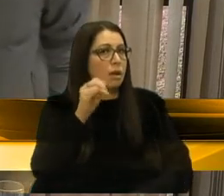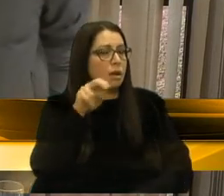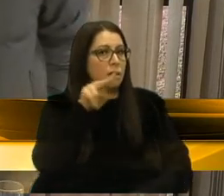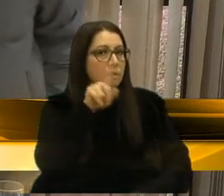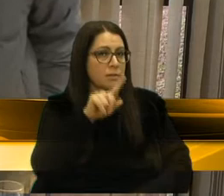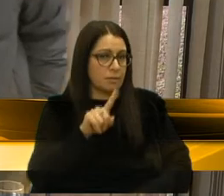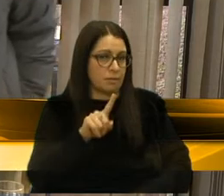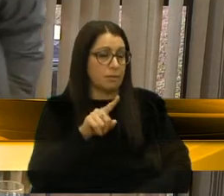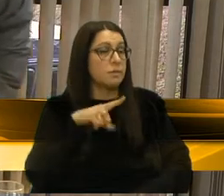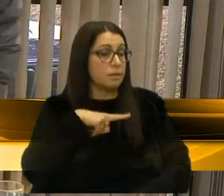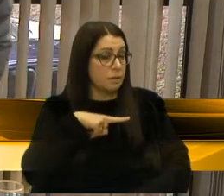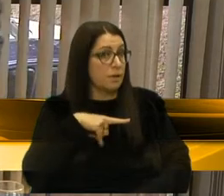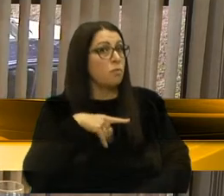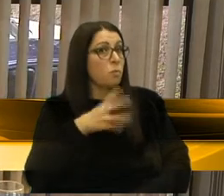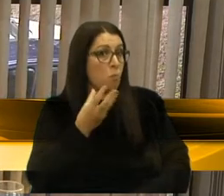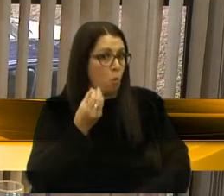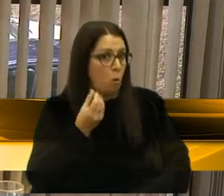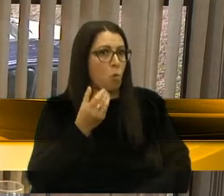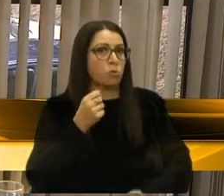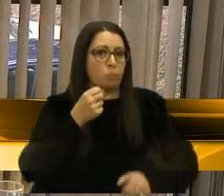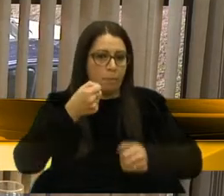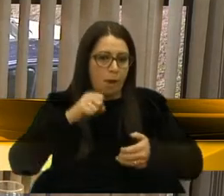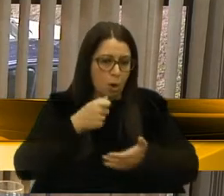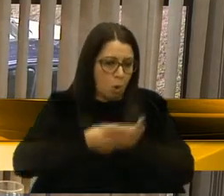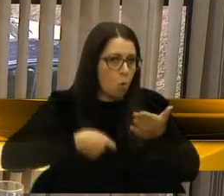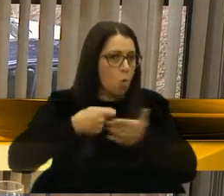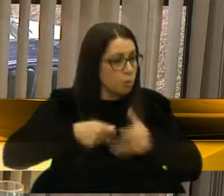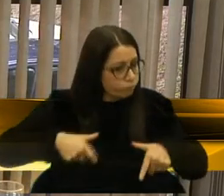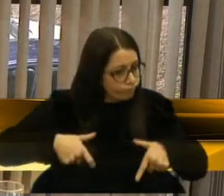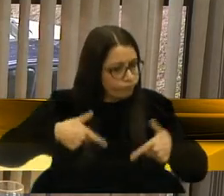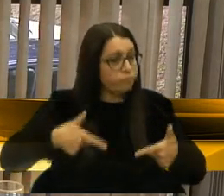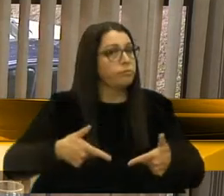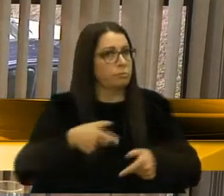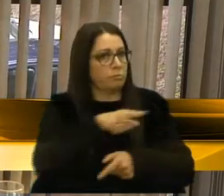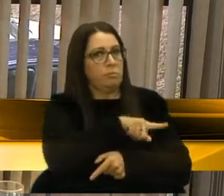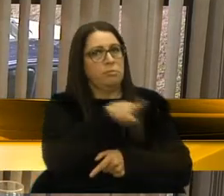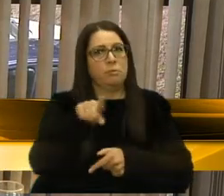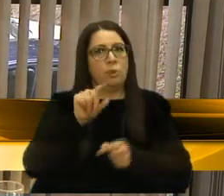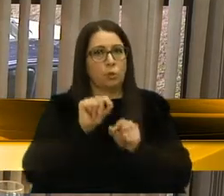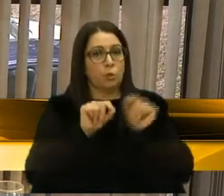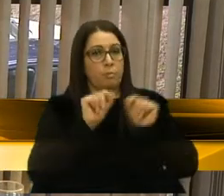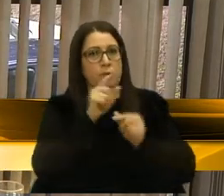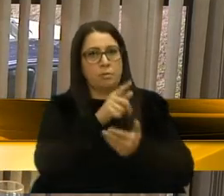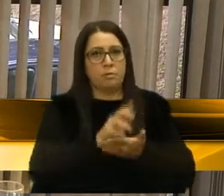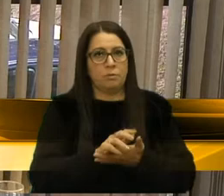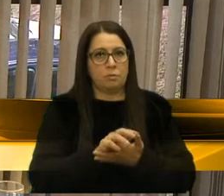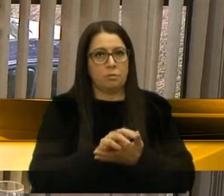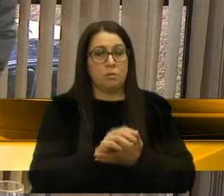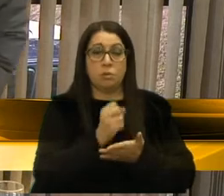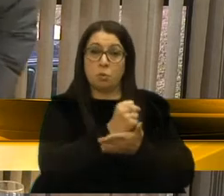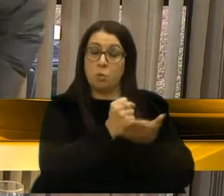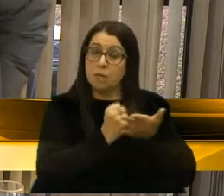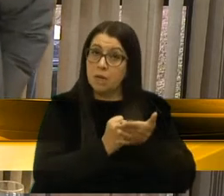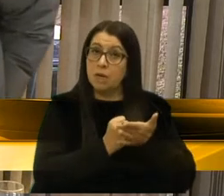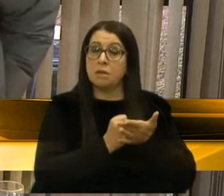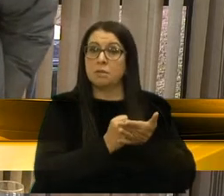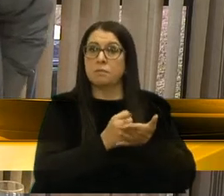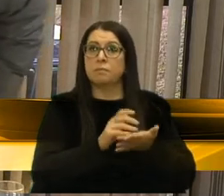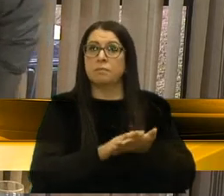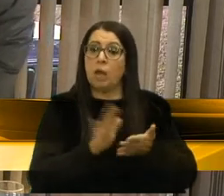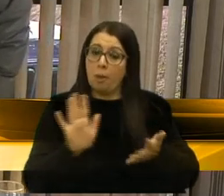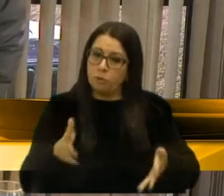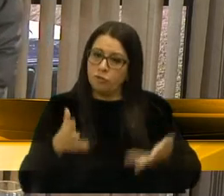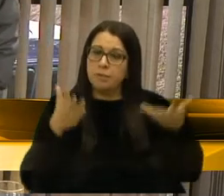influência e uma luta muito grande com relação a esse contrato, à